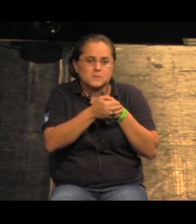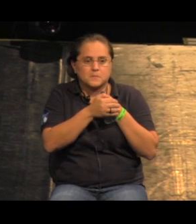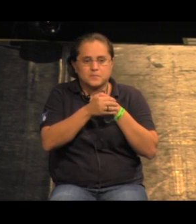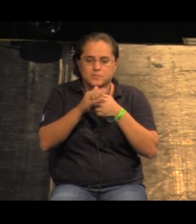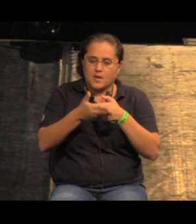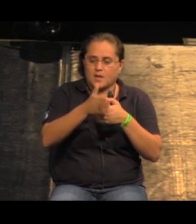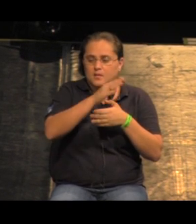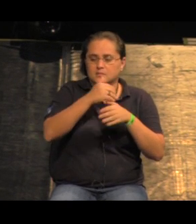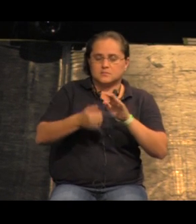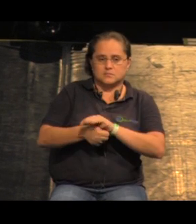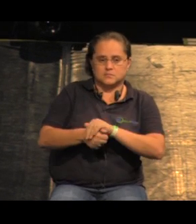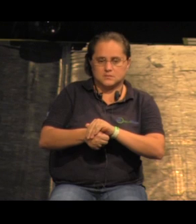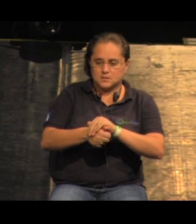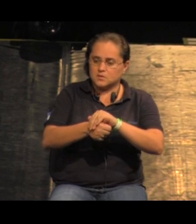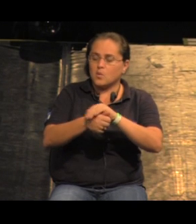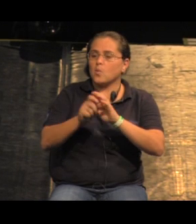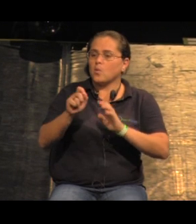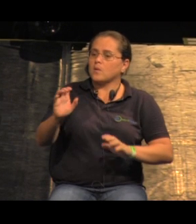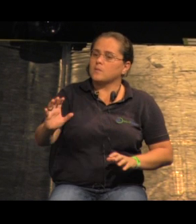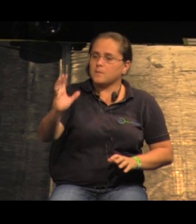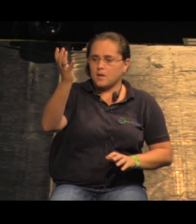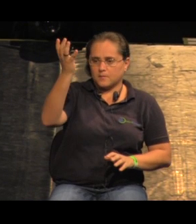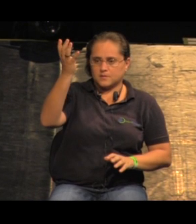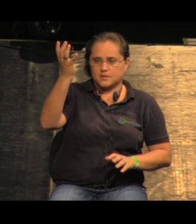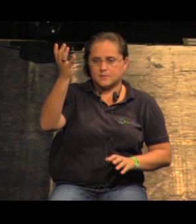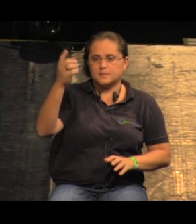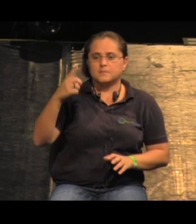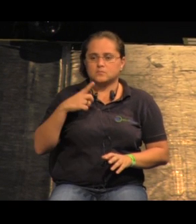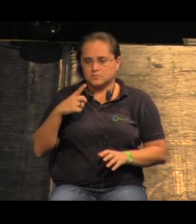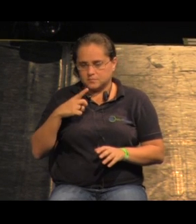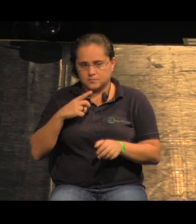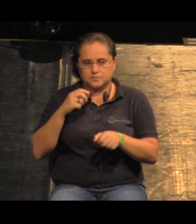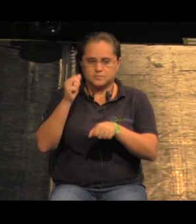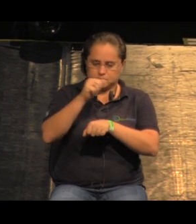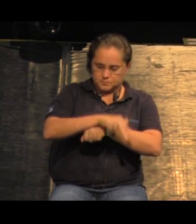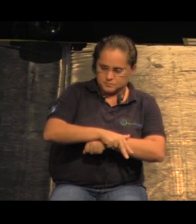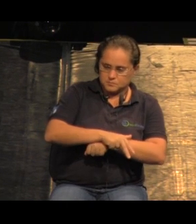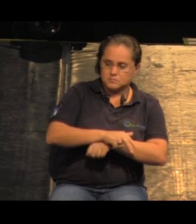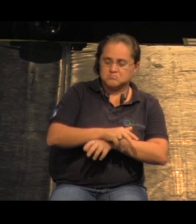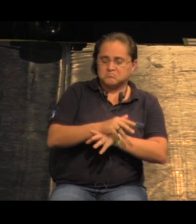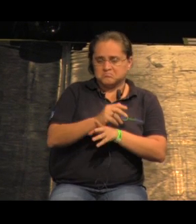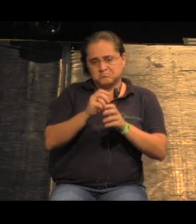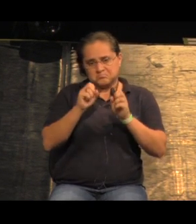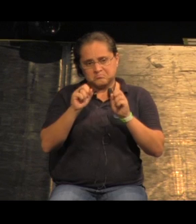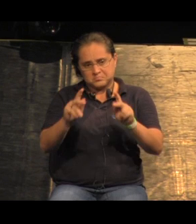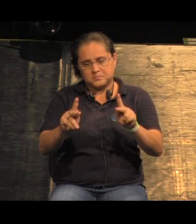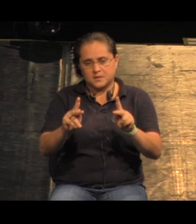atrás da tartaruga. Então, o que acontece? Tem uma ocupação totalmente informal,